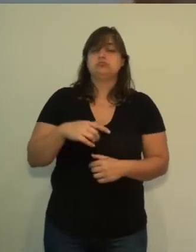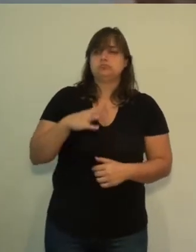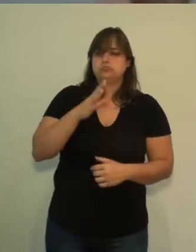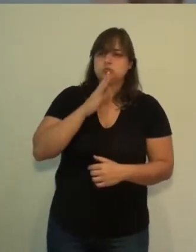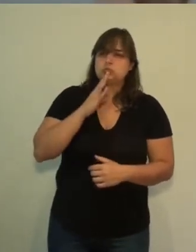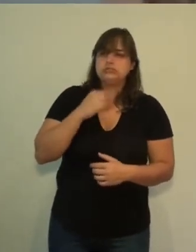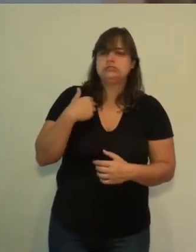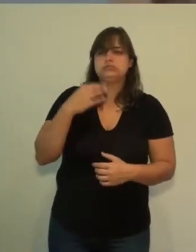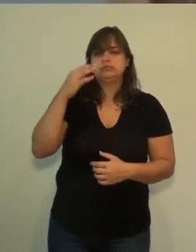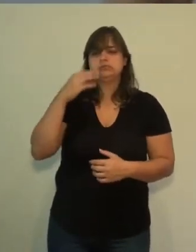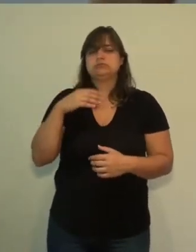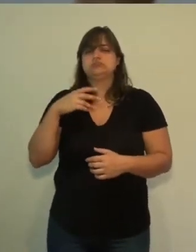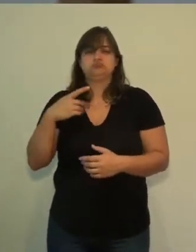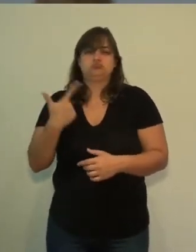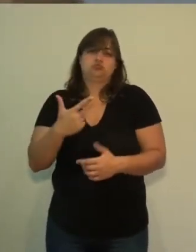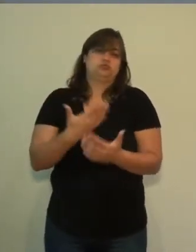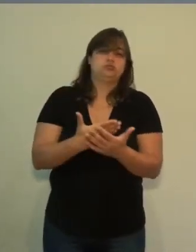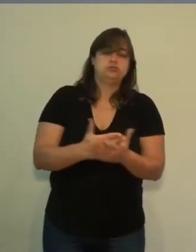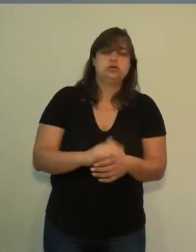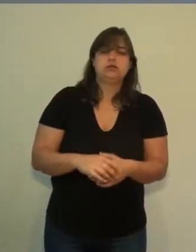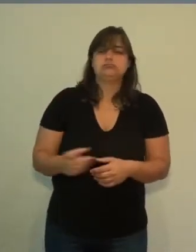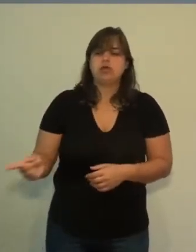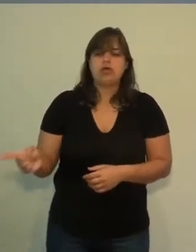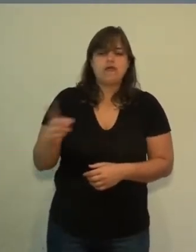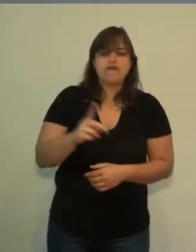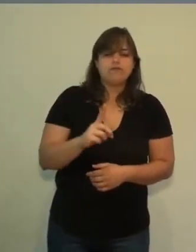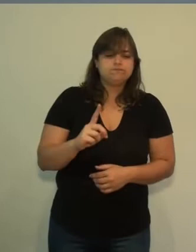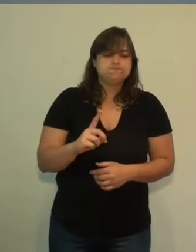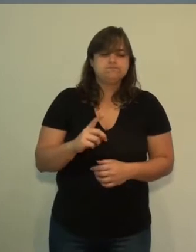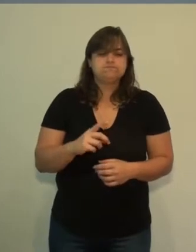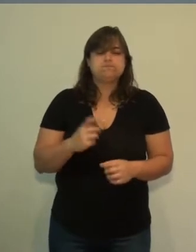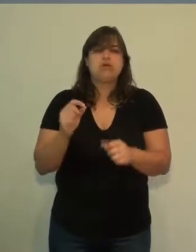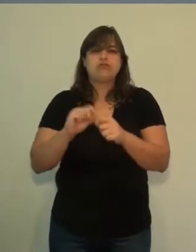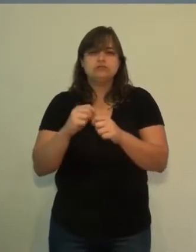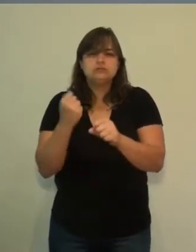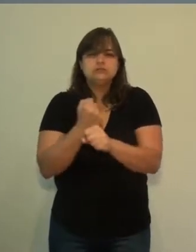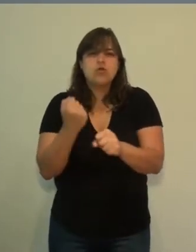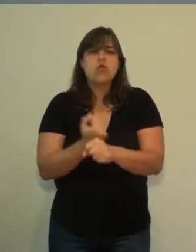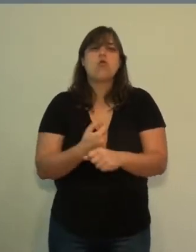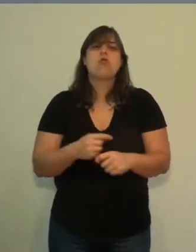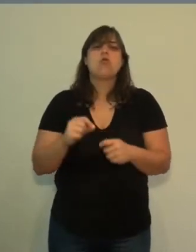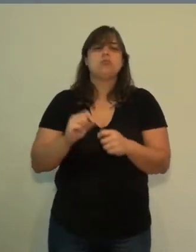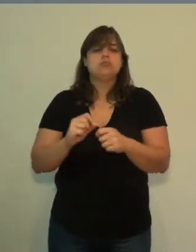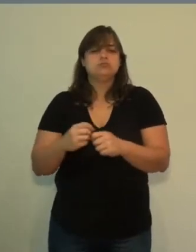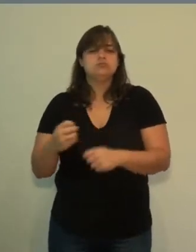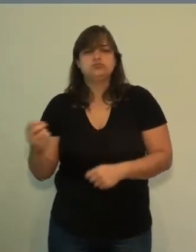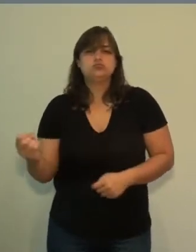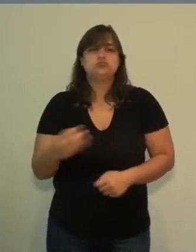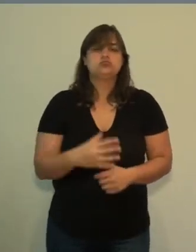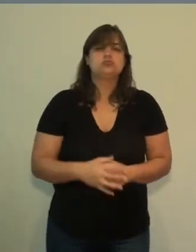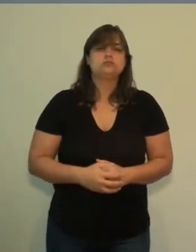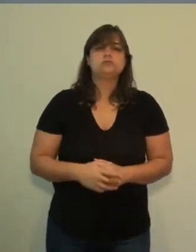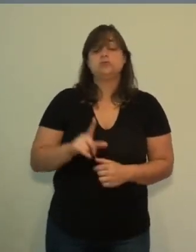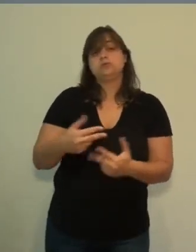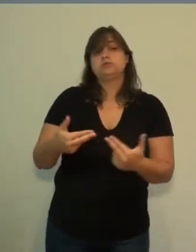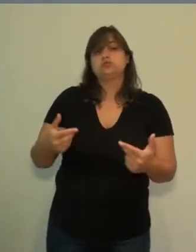conhecimento, mas não participei dos estudos. E quando a gente veio fazer a obra, propor o projeto de restauro, foi uma das condições